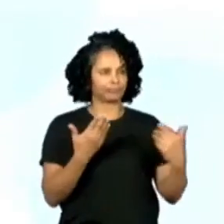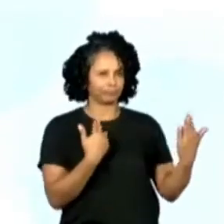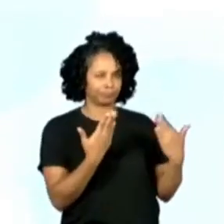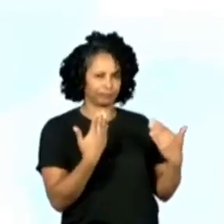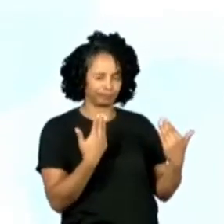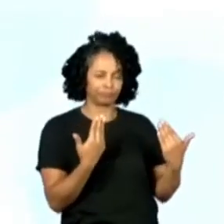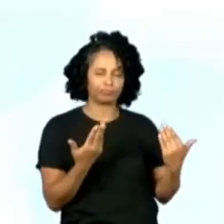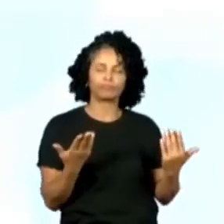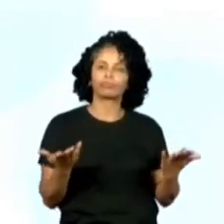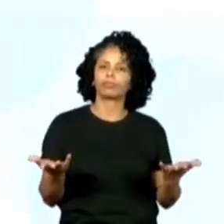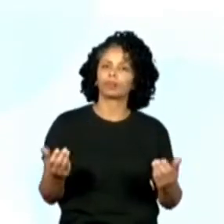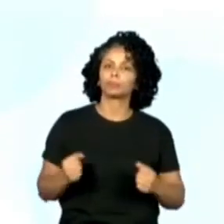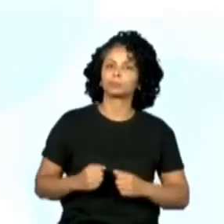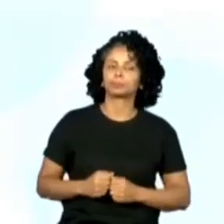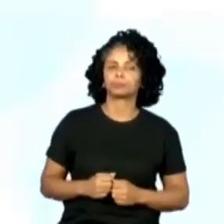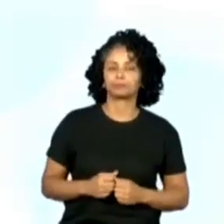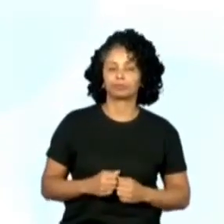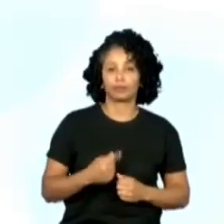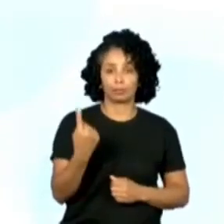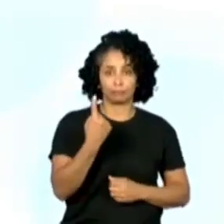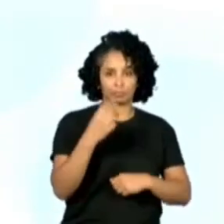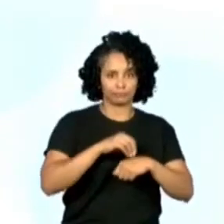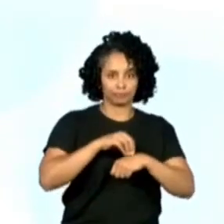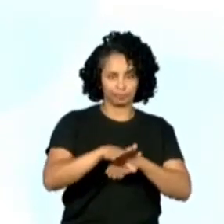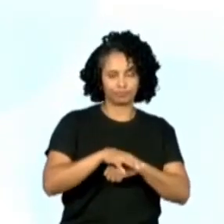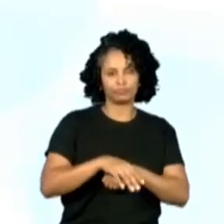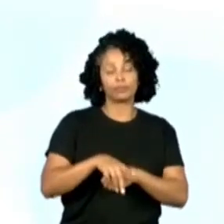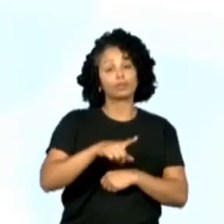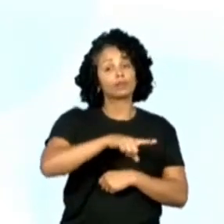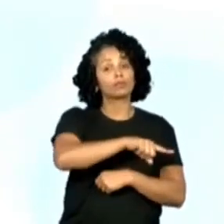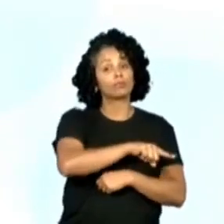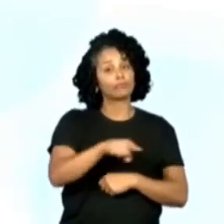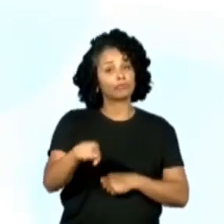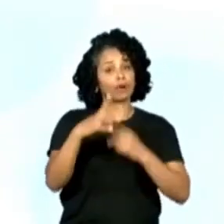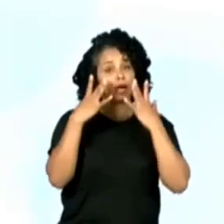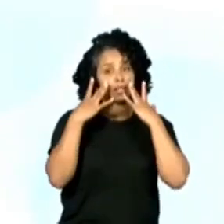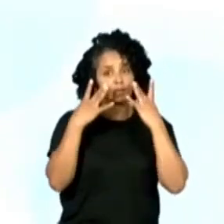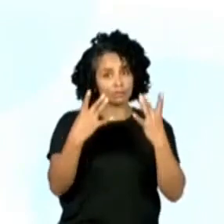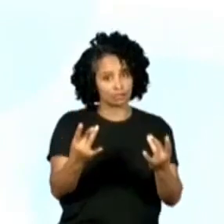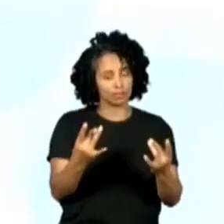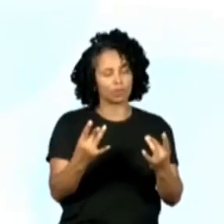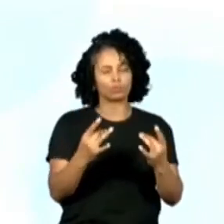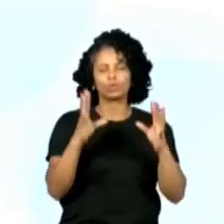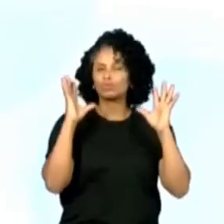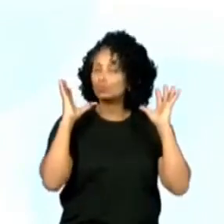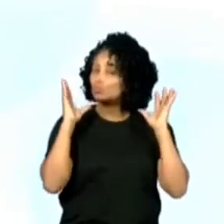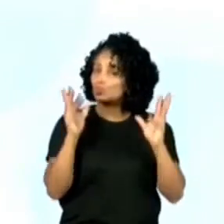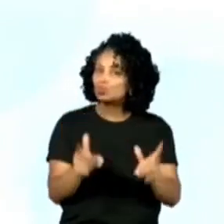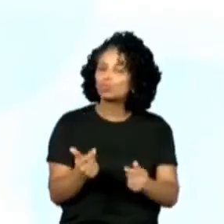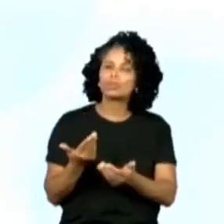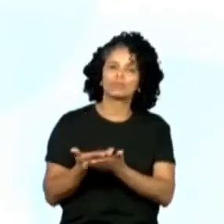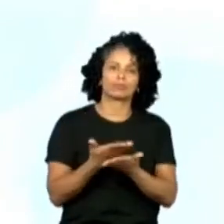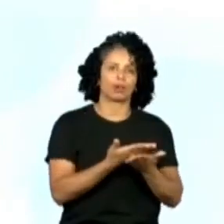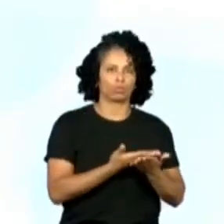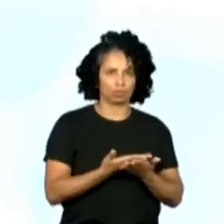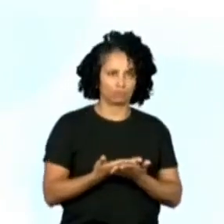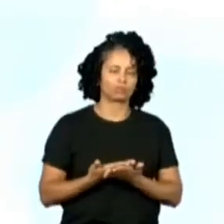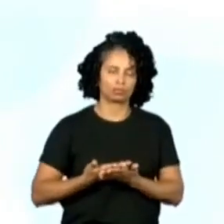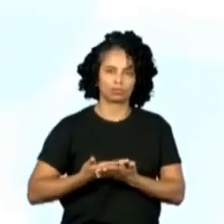Pode. Então, vamos lá. Primeira dica. Preste bastante atenção em todas as aulas.